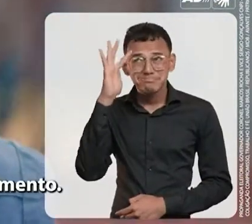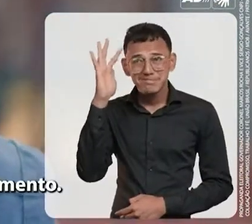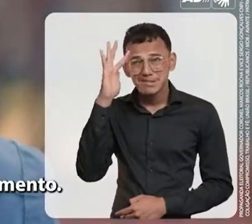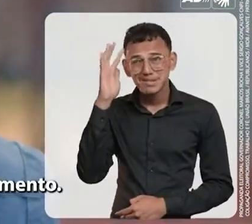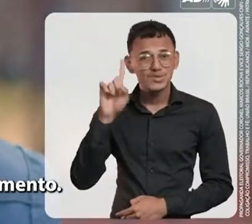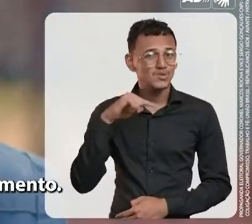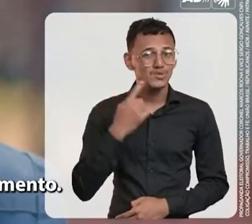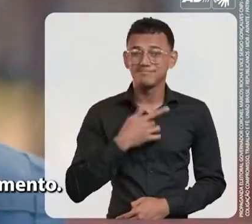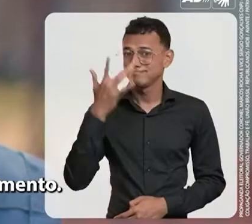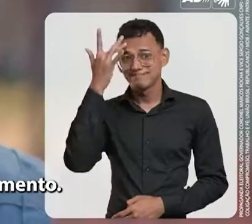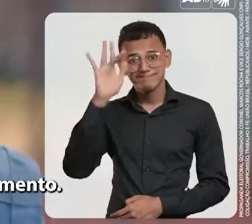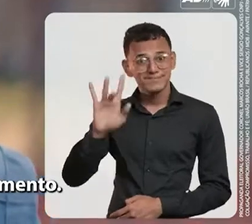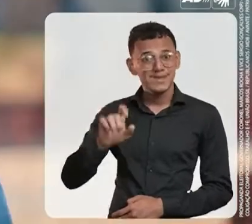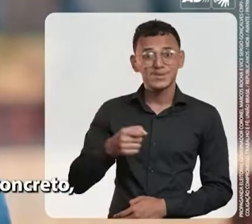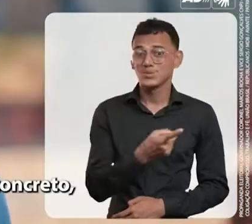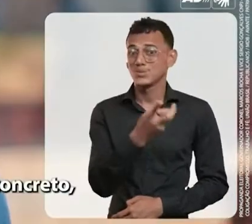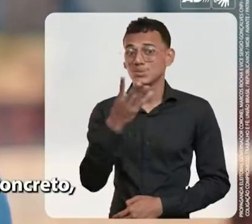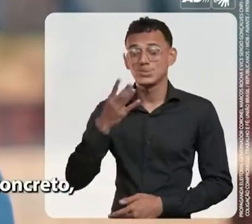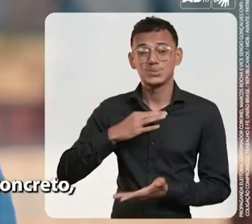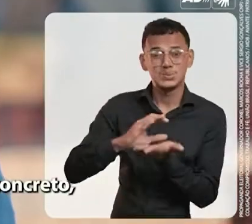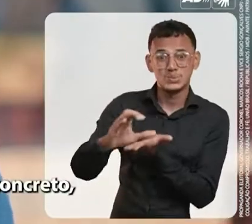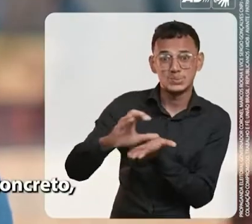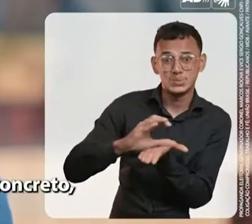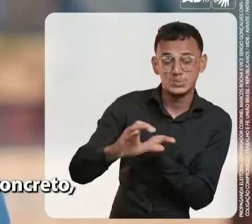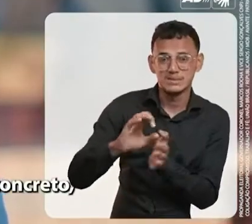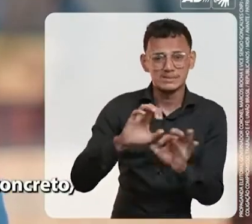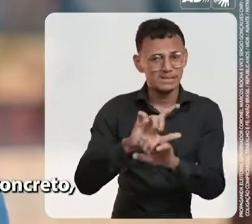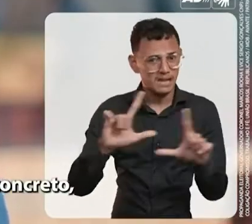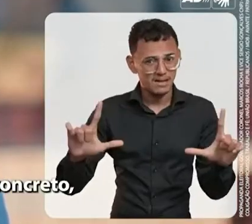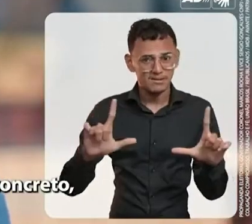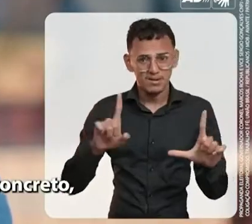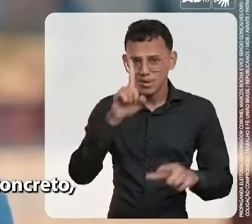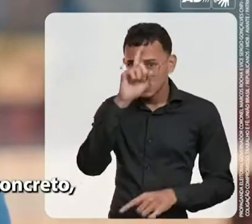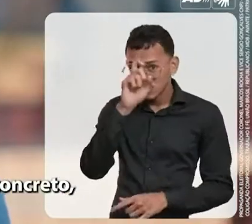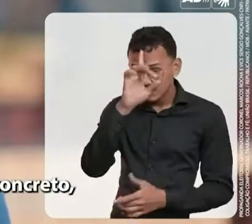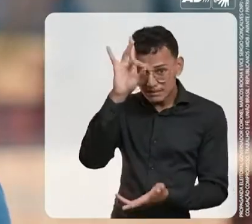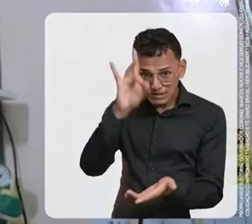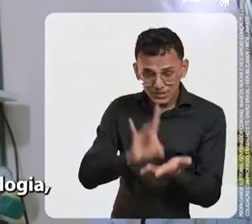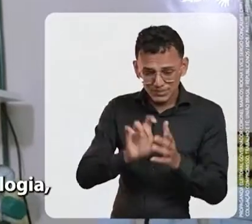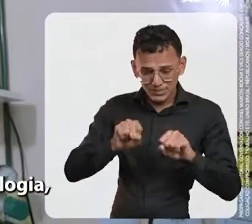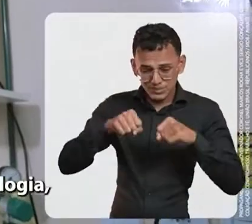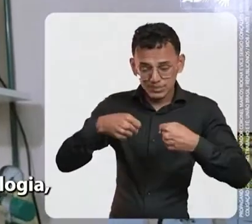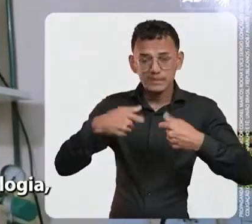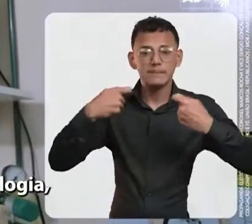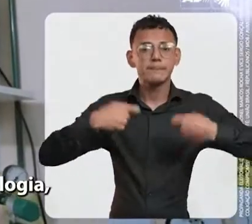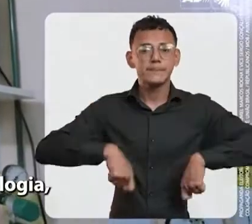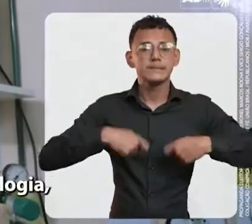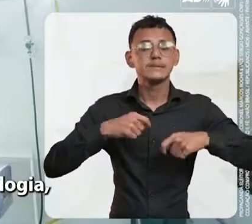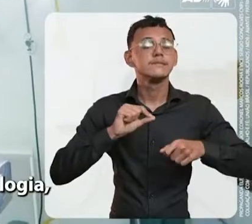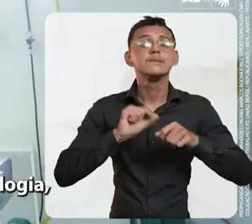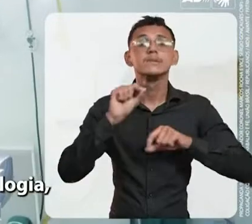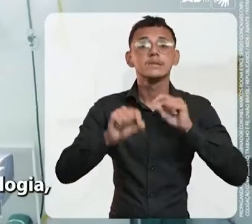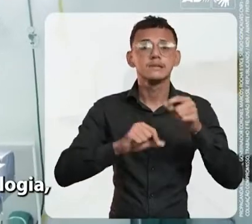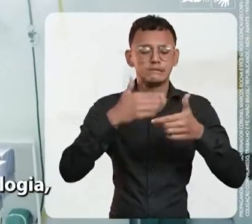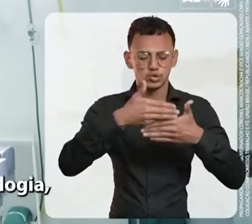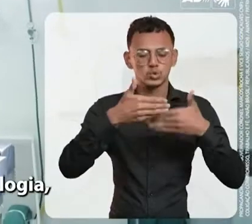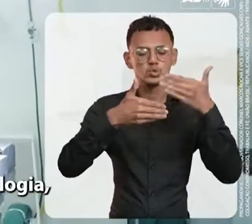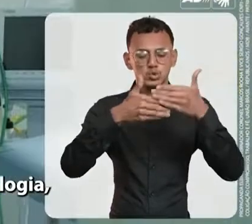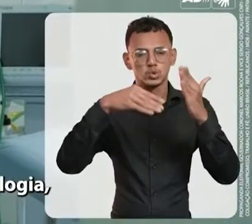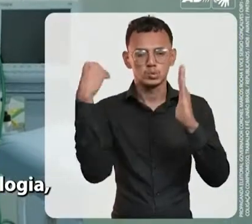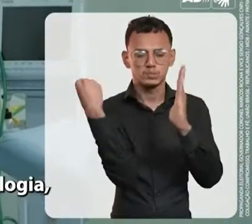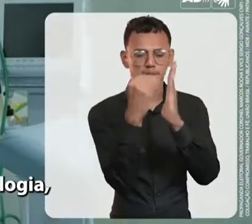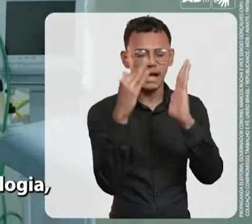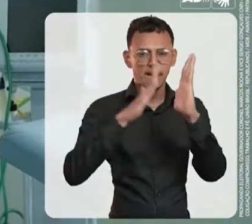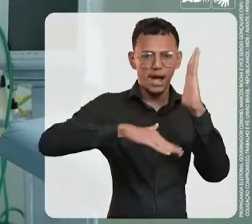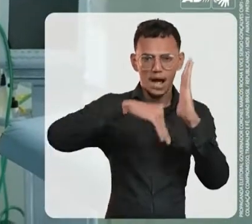conta do tamanho do investimento. Um hospital bem feito, além de tijolo e concreto, é feito de aparelhagem e